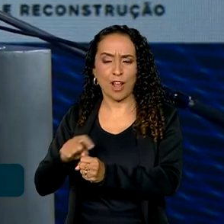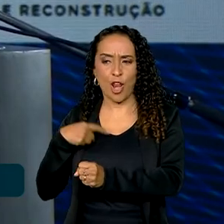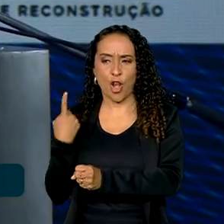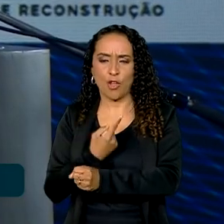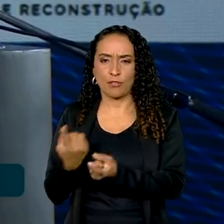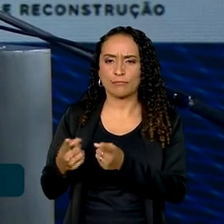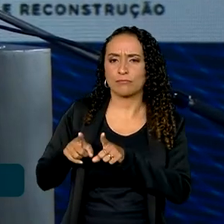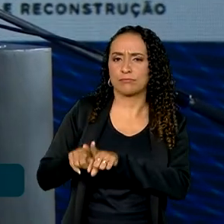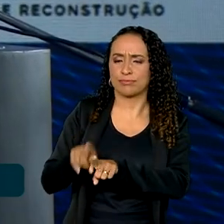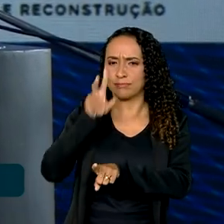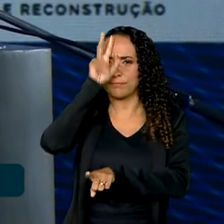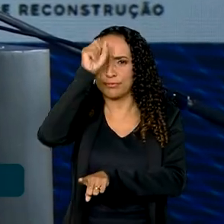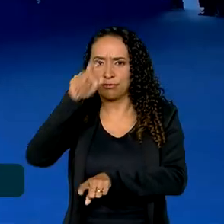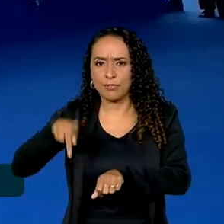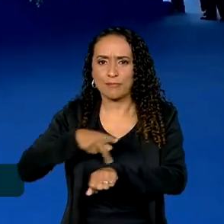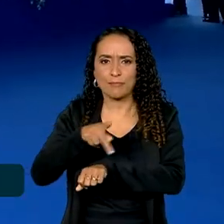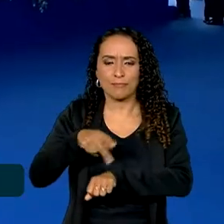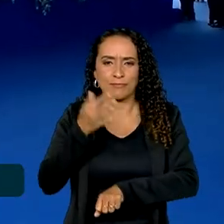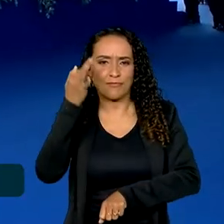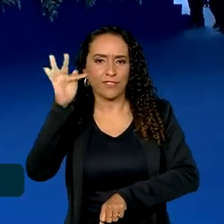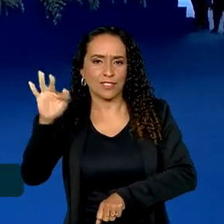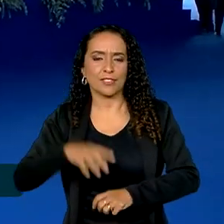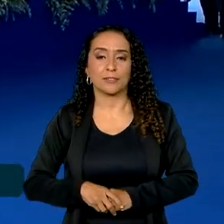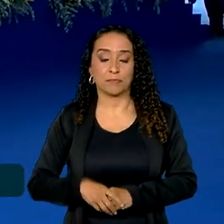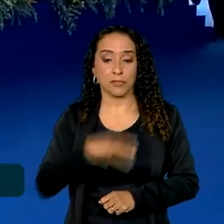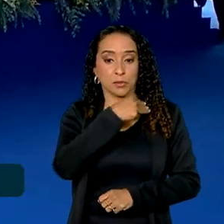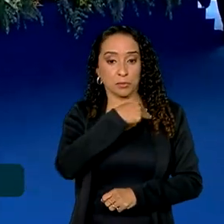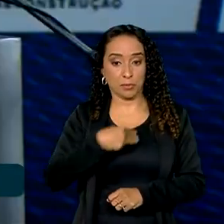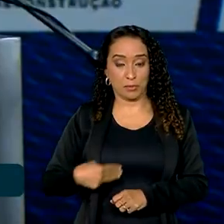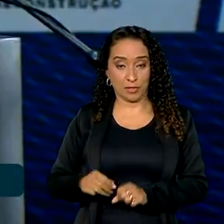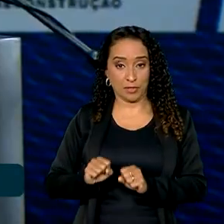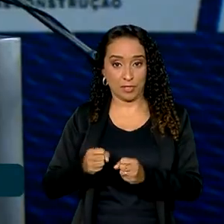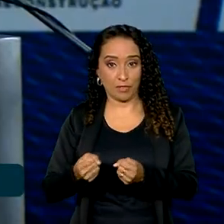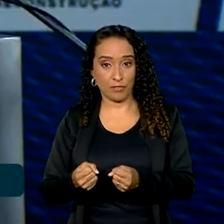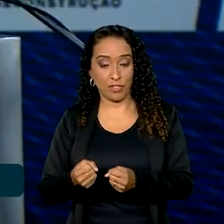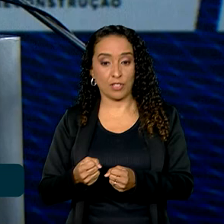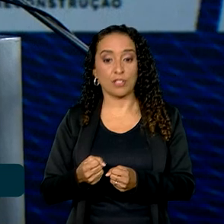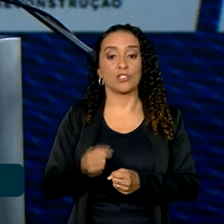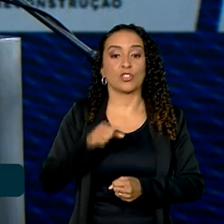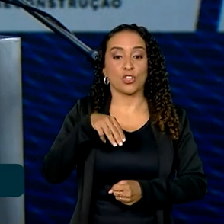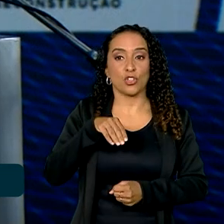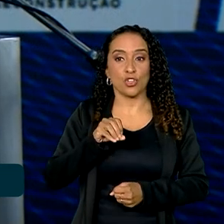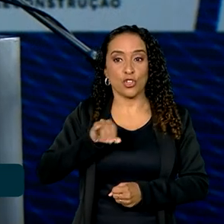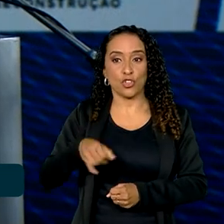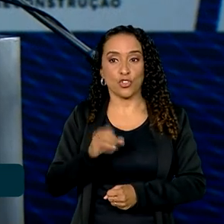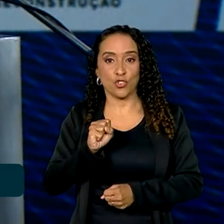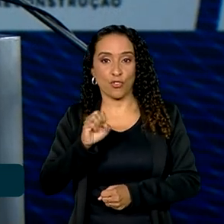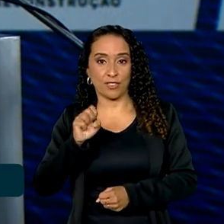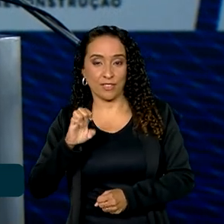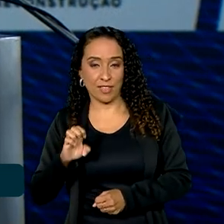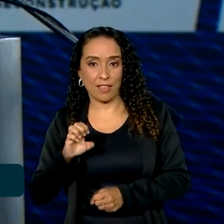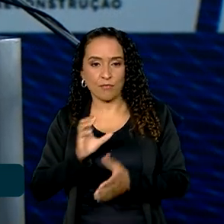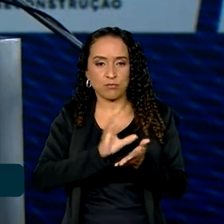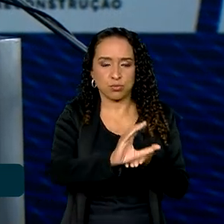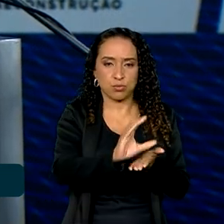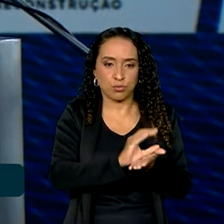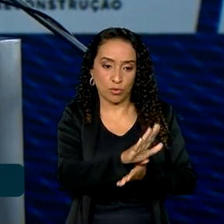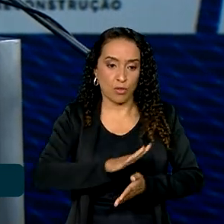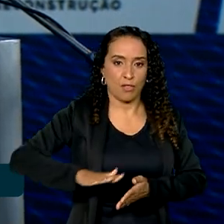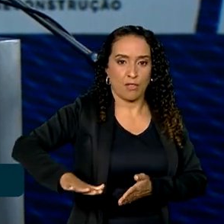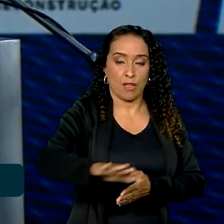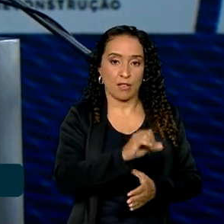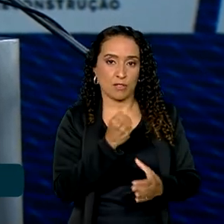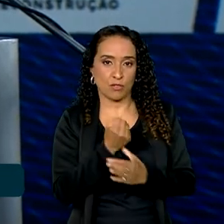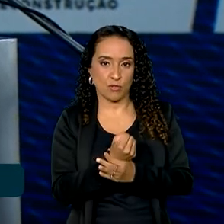parceria com o povo francês. Para o ministro da Defesa, José Múcio, os investimentos feitos no setor de